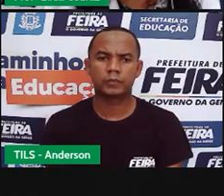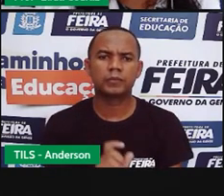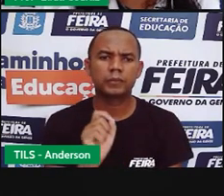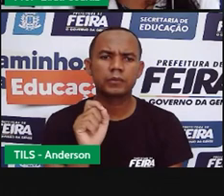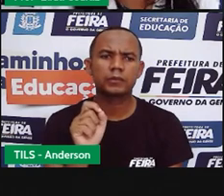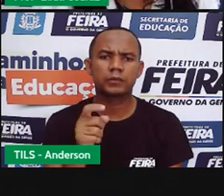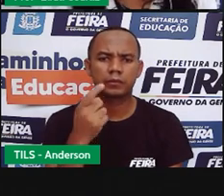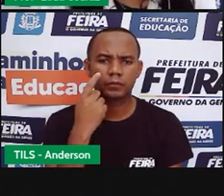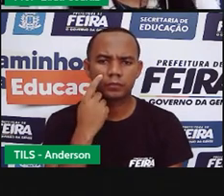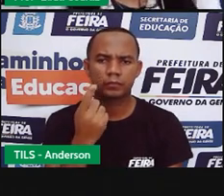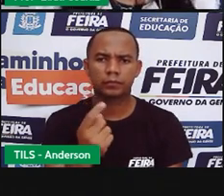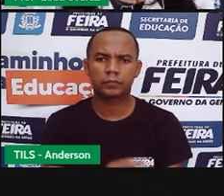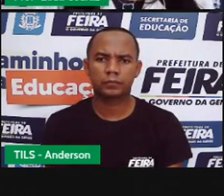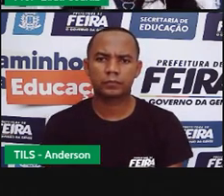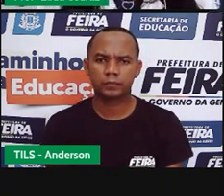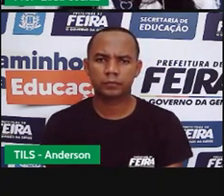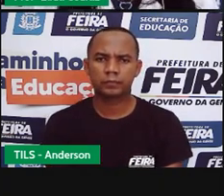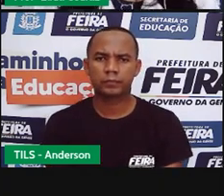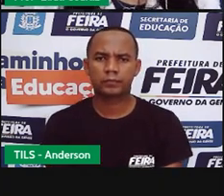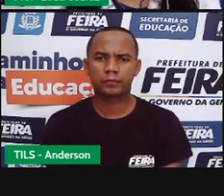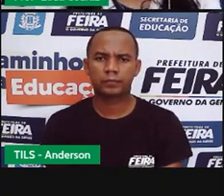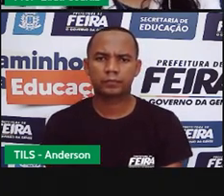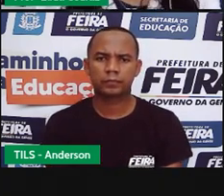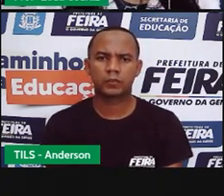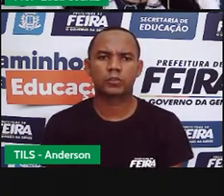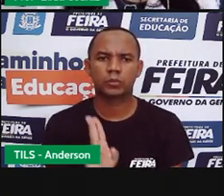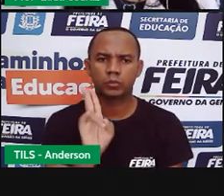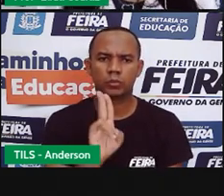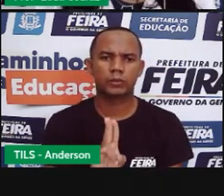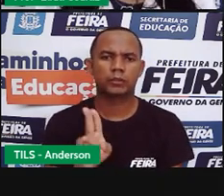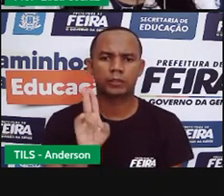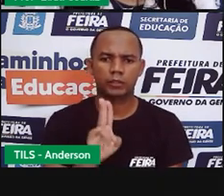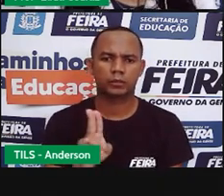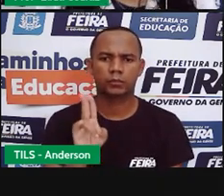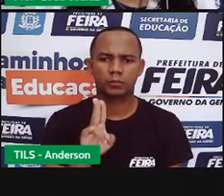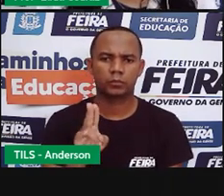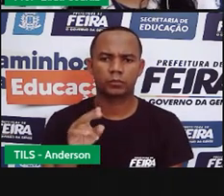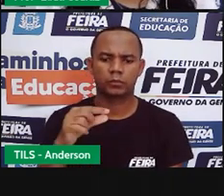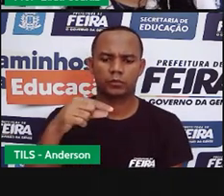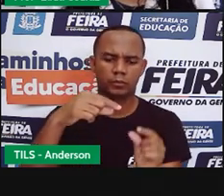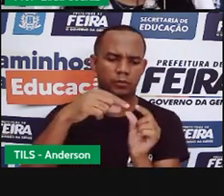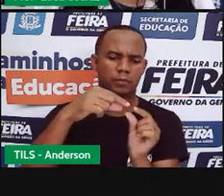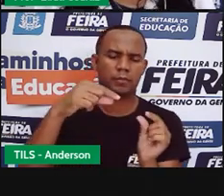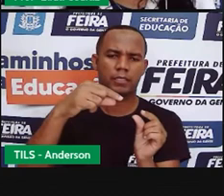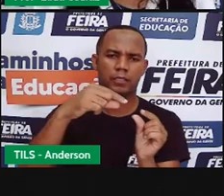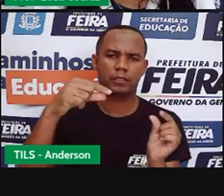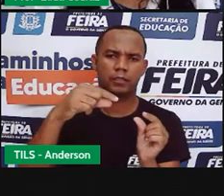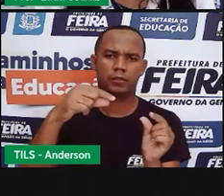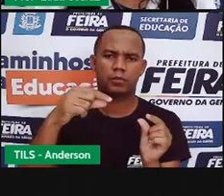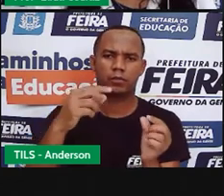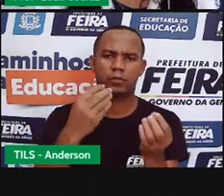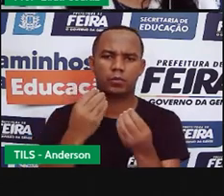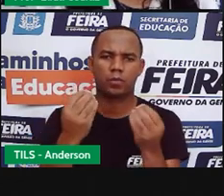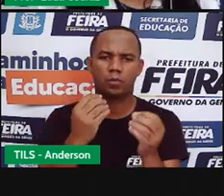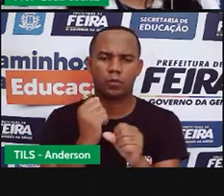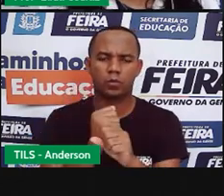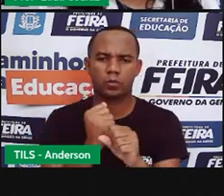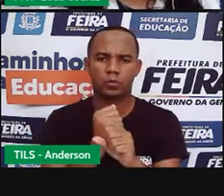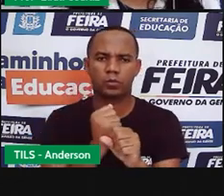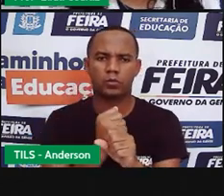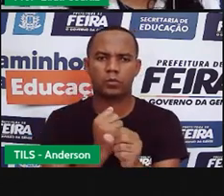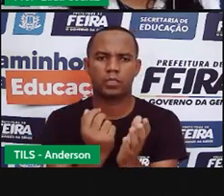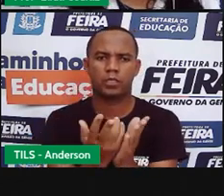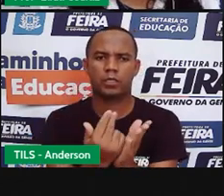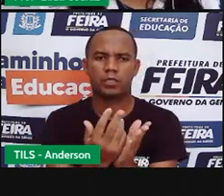é ele? o quadrado utilizando o palito de fósforo construa a figura da base você